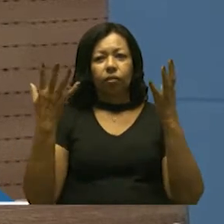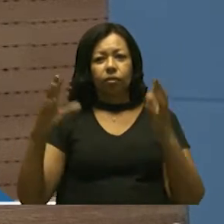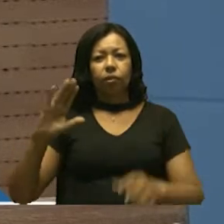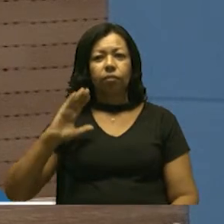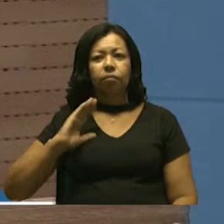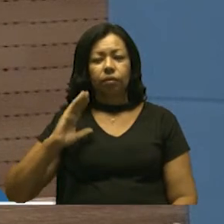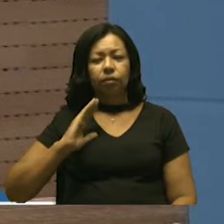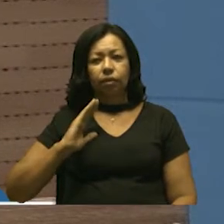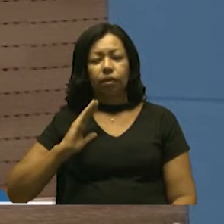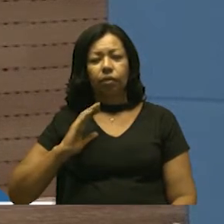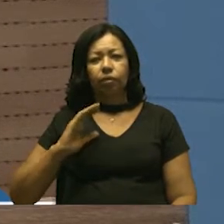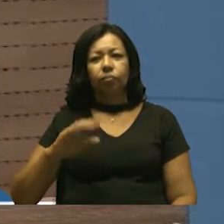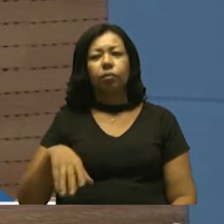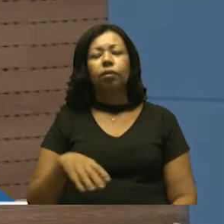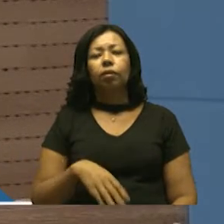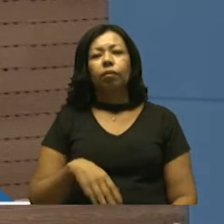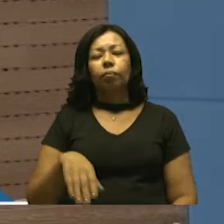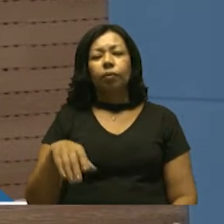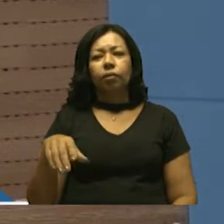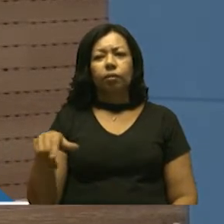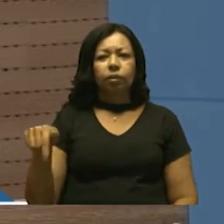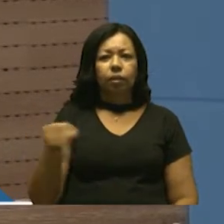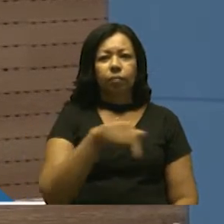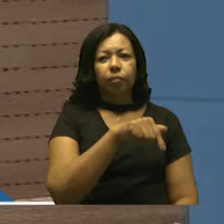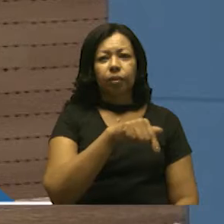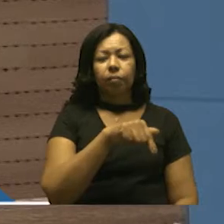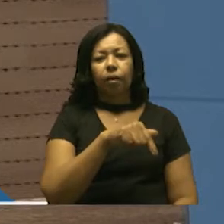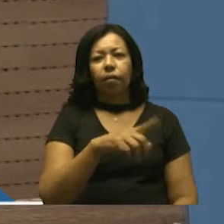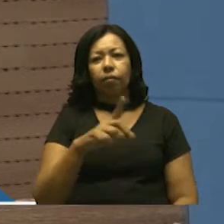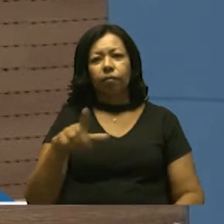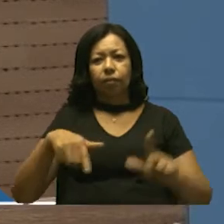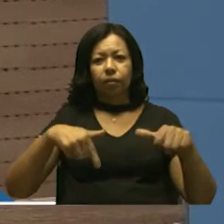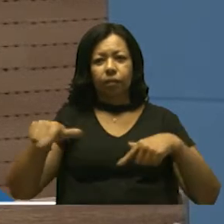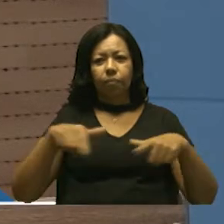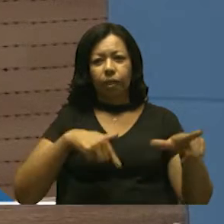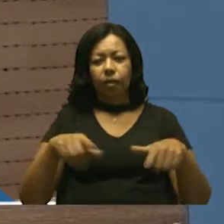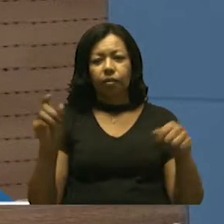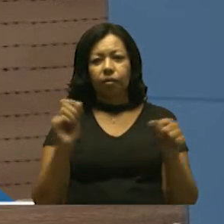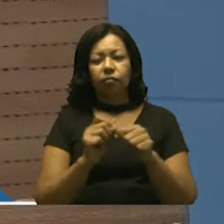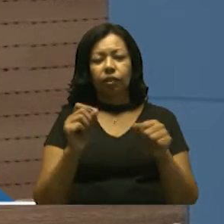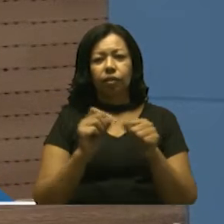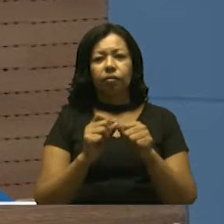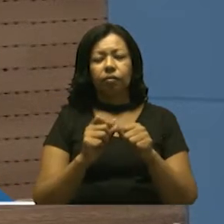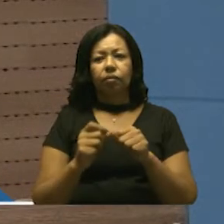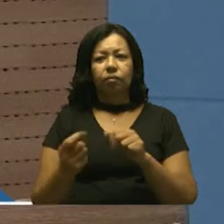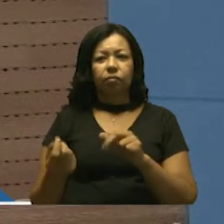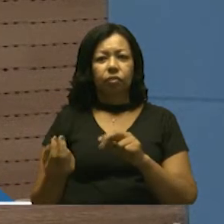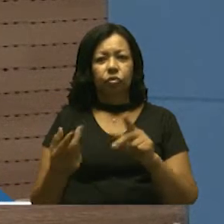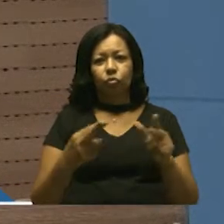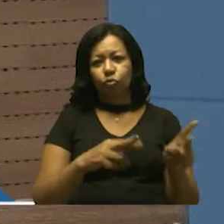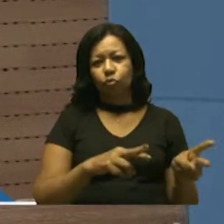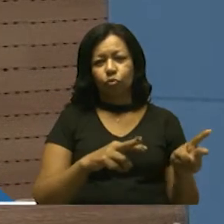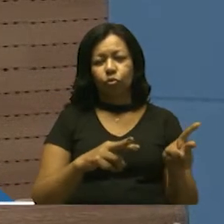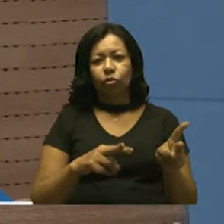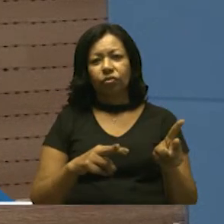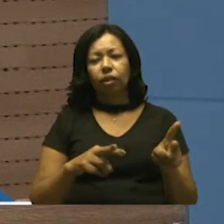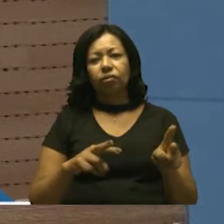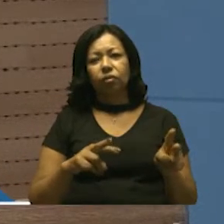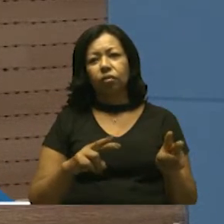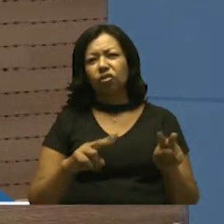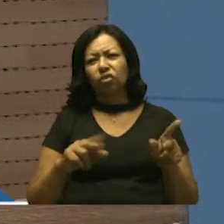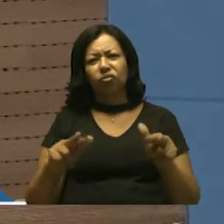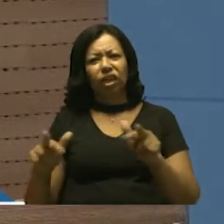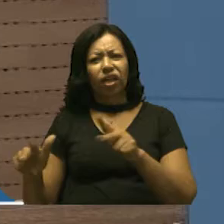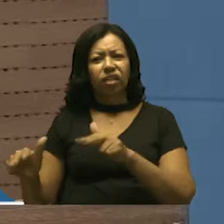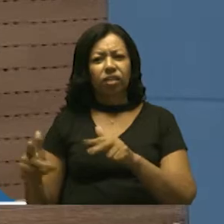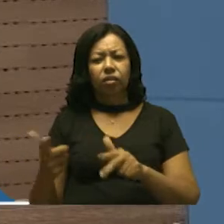Municipal do Hip-Hop tem como objetivo a divulgação de trabalhos realizados nas diversas modalidades artísticas,